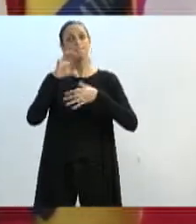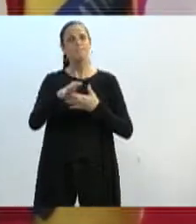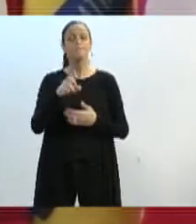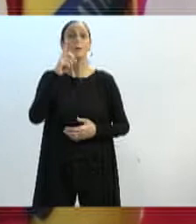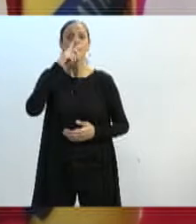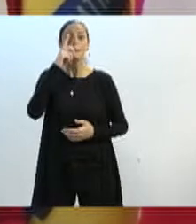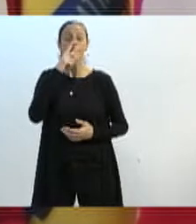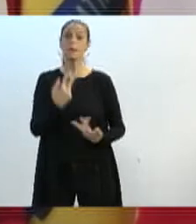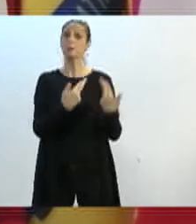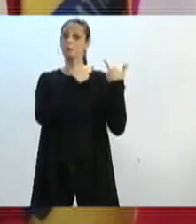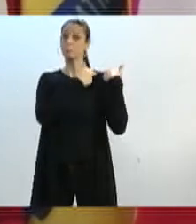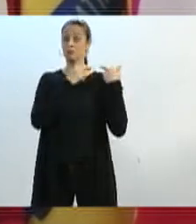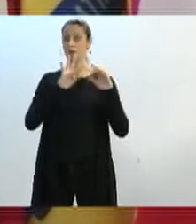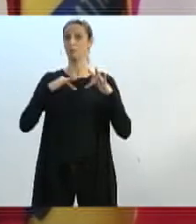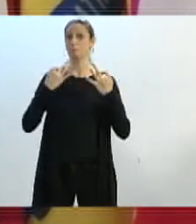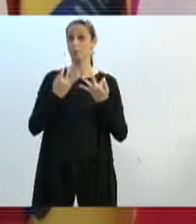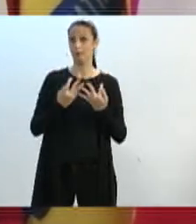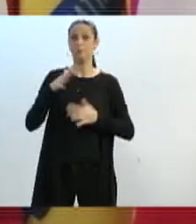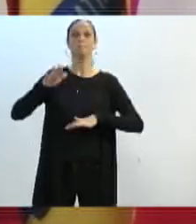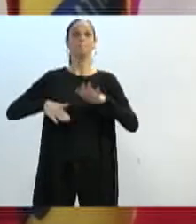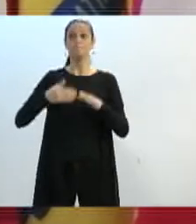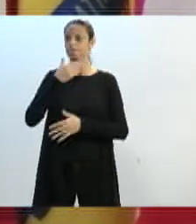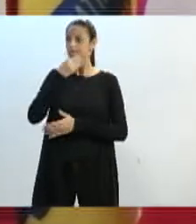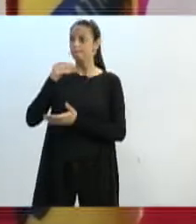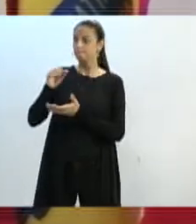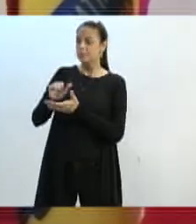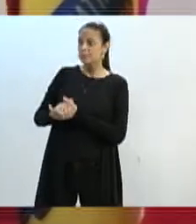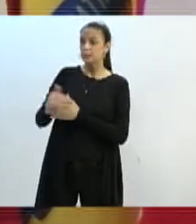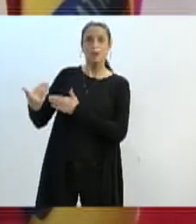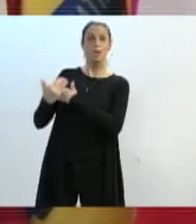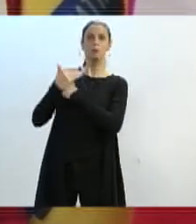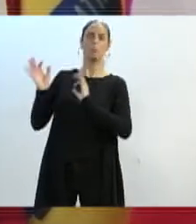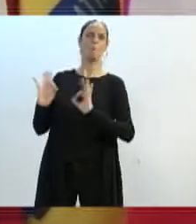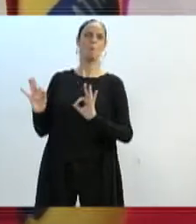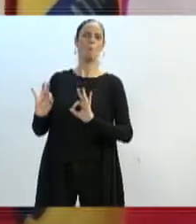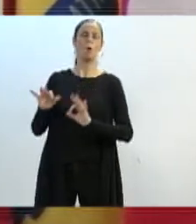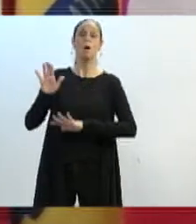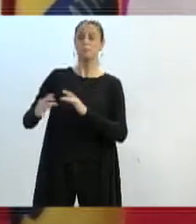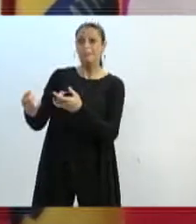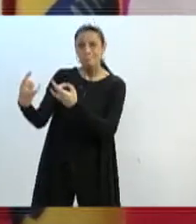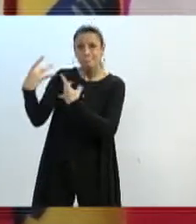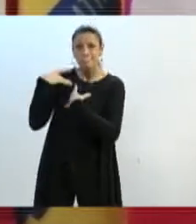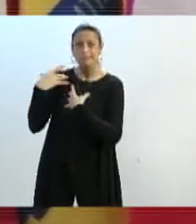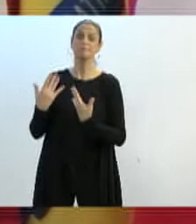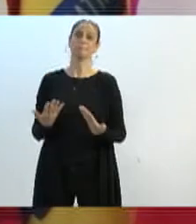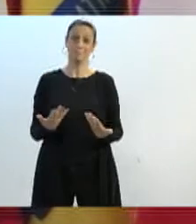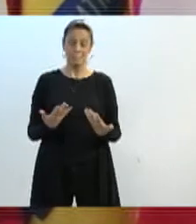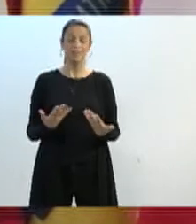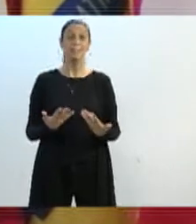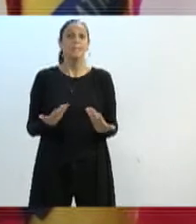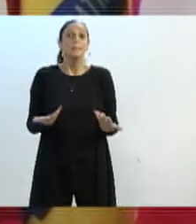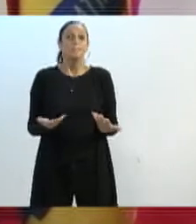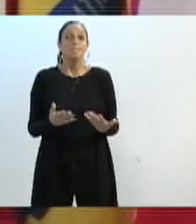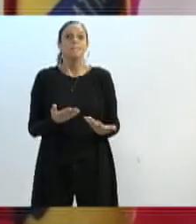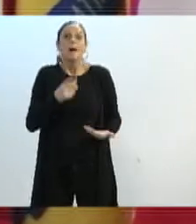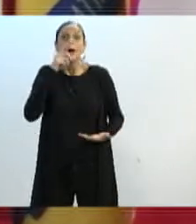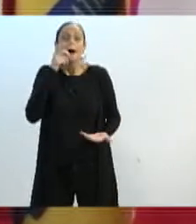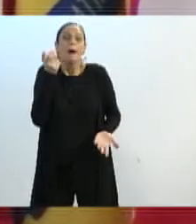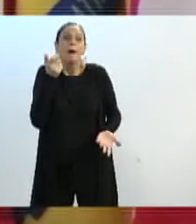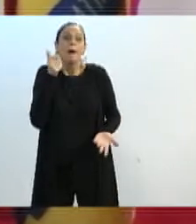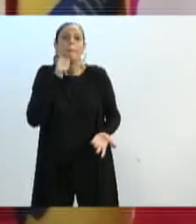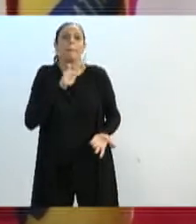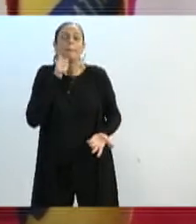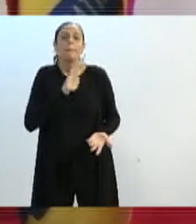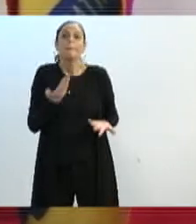que ali acontece que seu marido não dá mais assistência, inclusive abandona o lar, né. Essa mãe, por vezes, ela vai